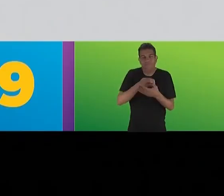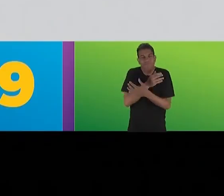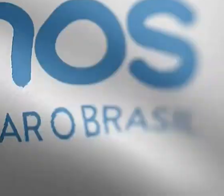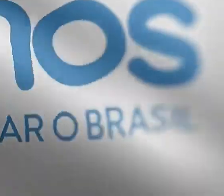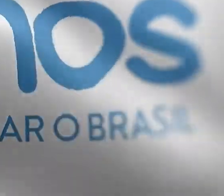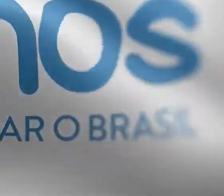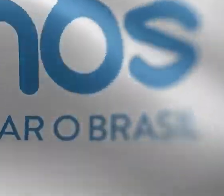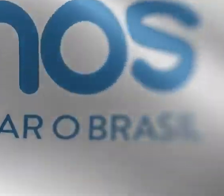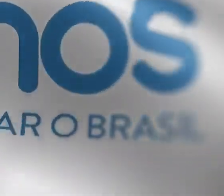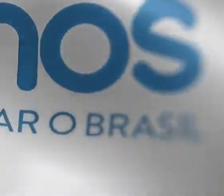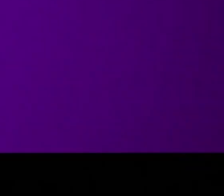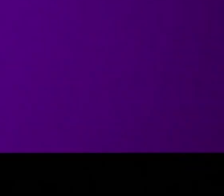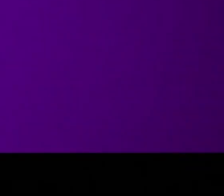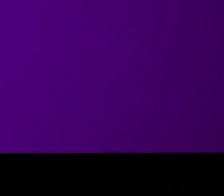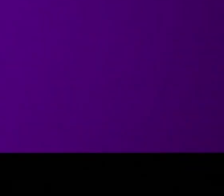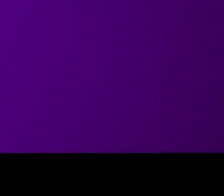coração.